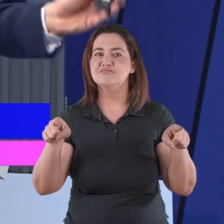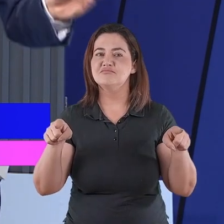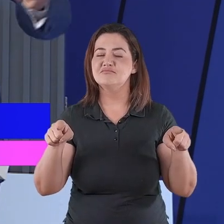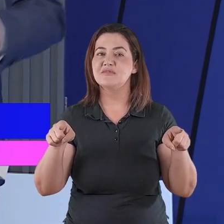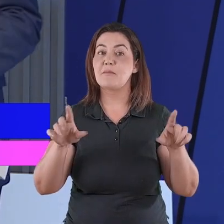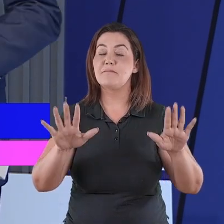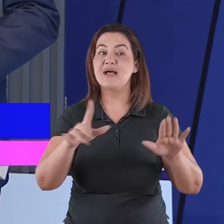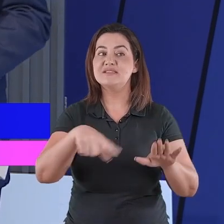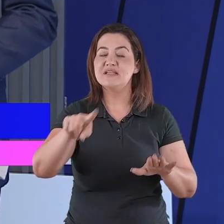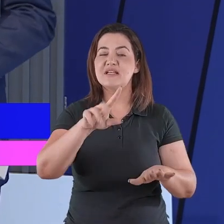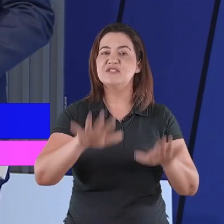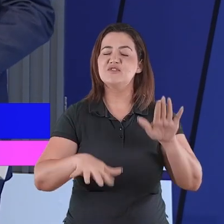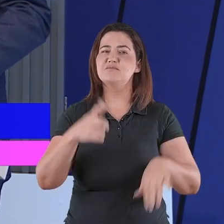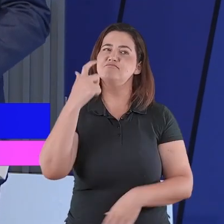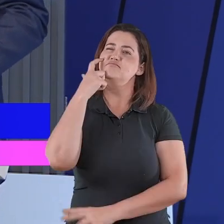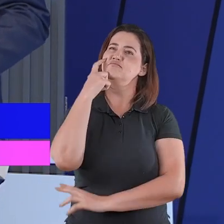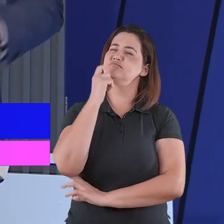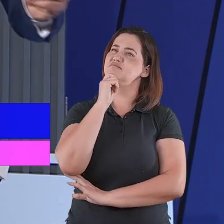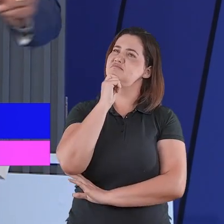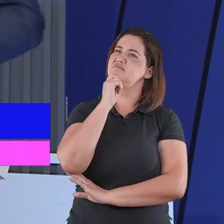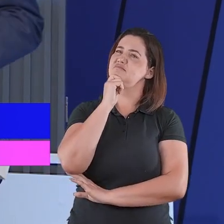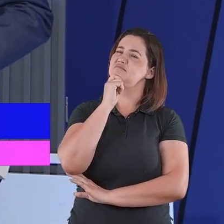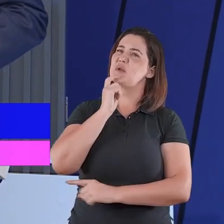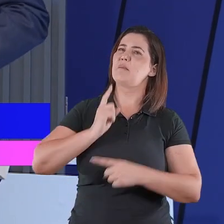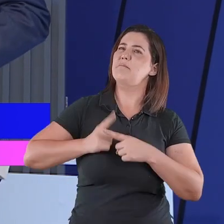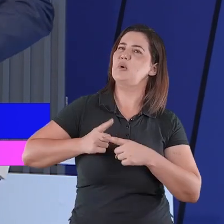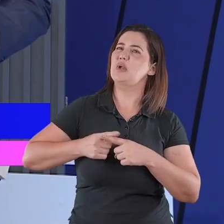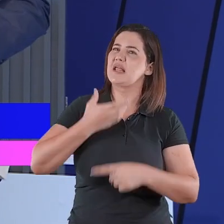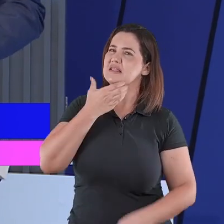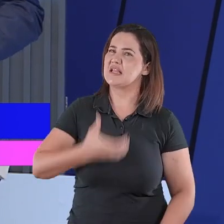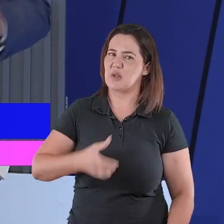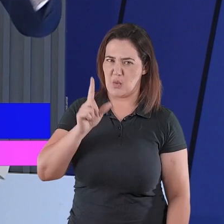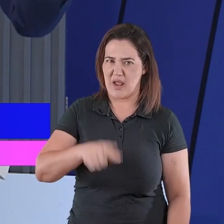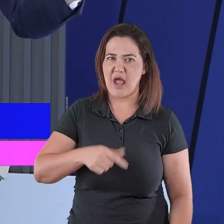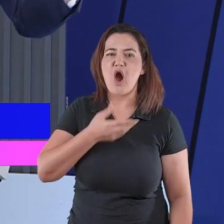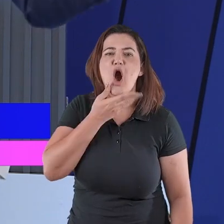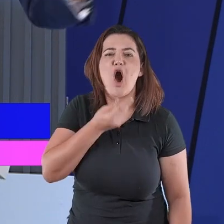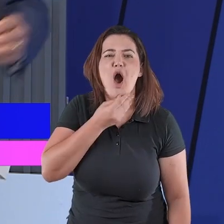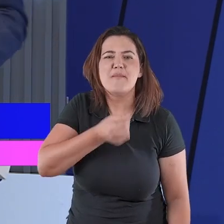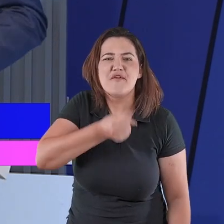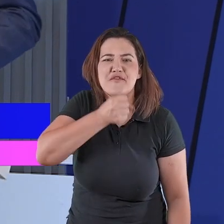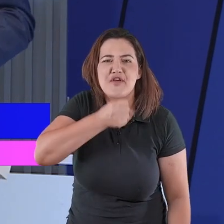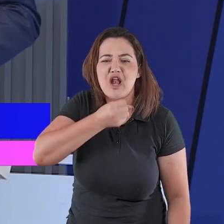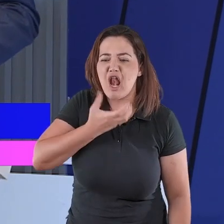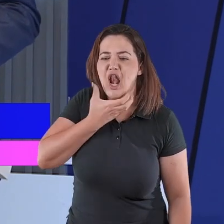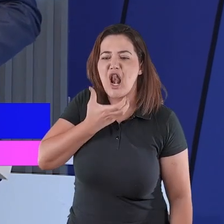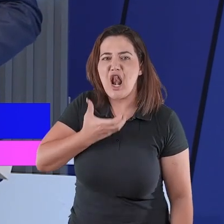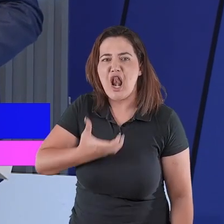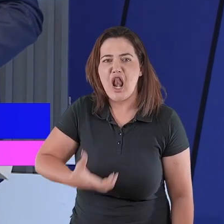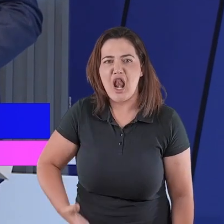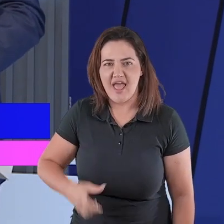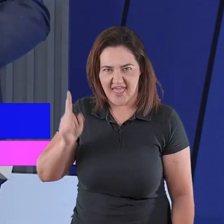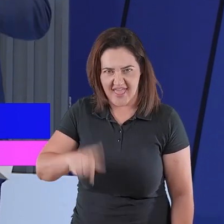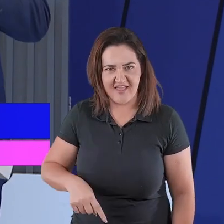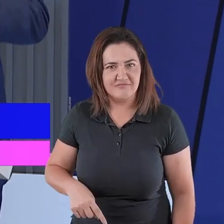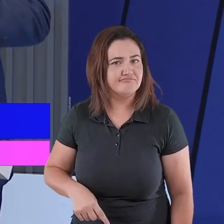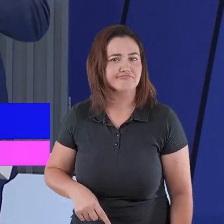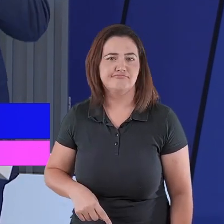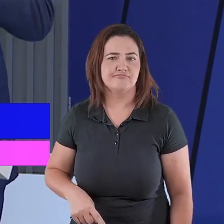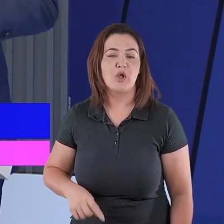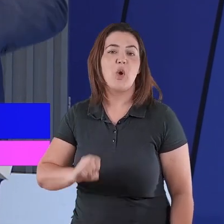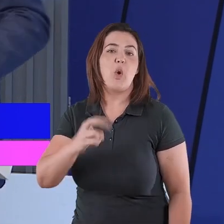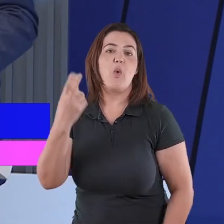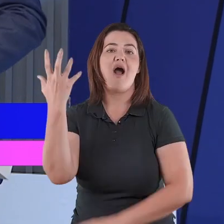Porque param para refletir. Porque Natal não é Papai Noel, Natal não é árvore enfeitada, Natal não são